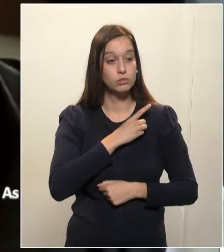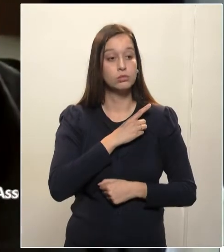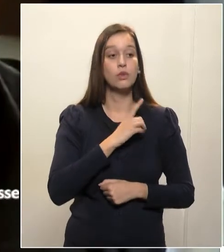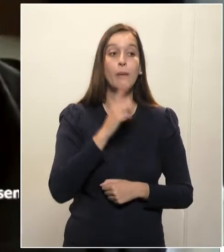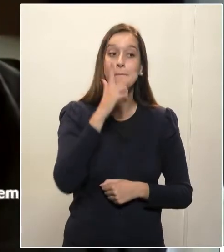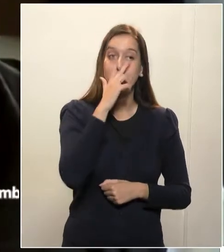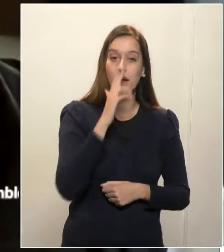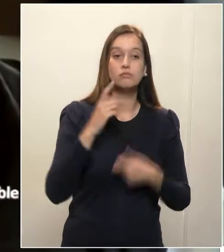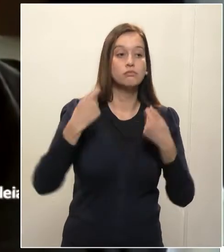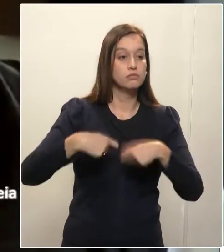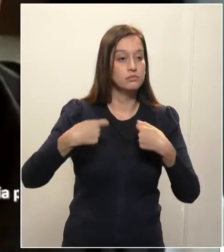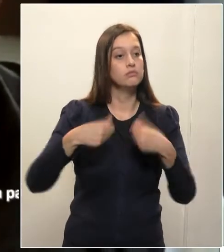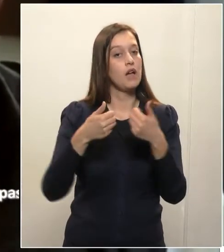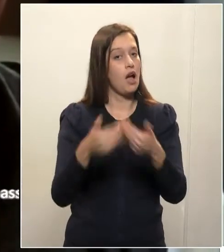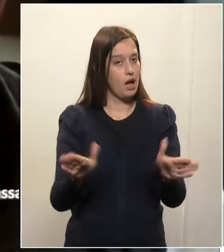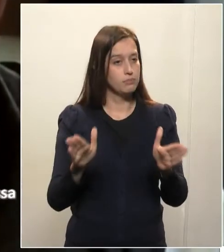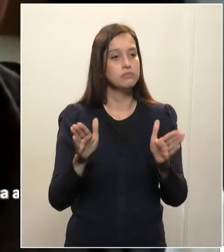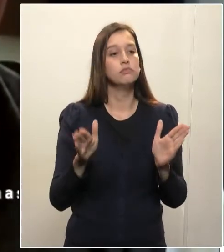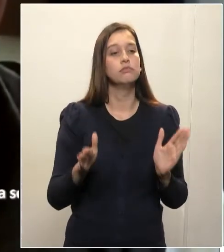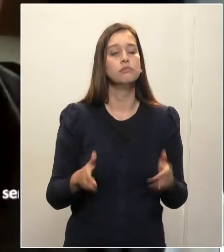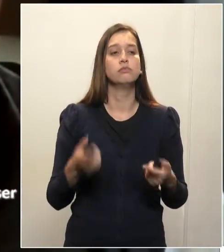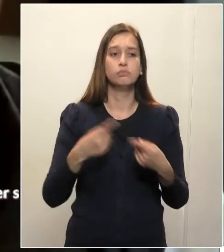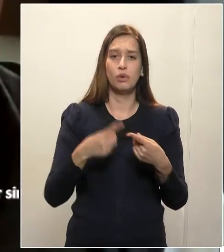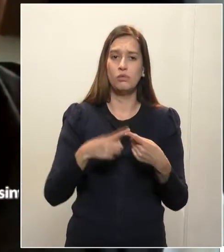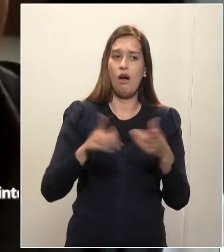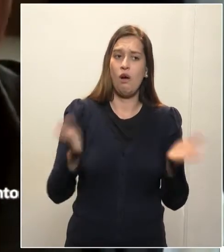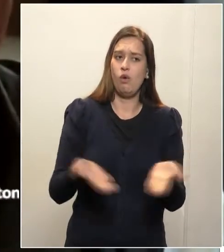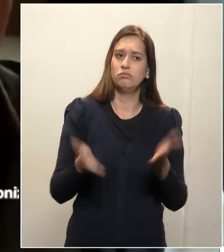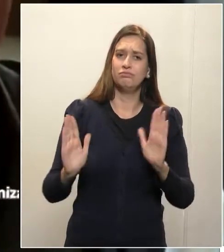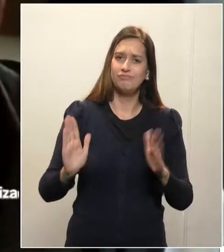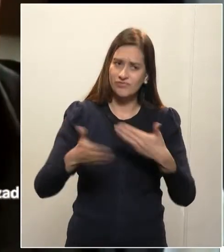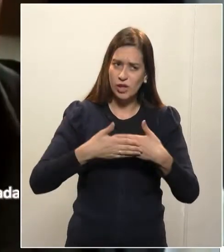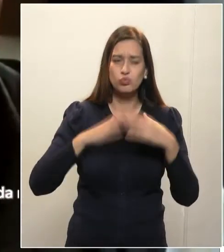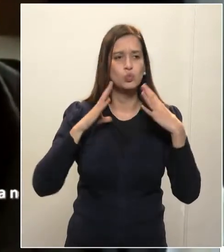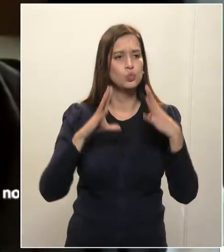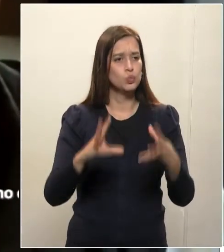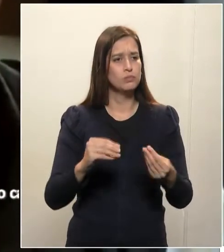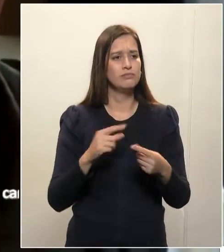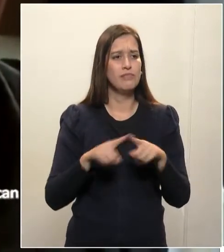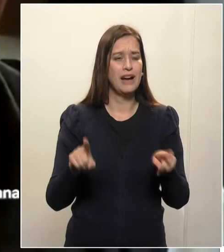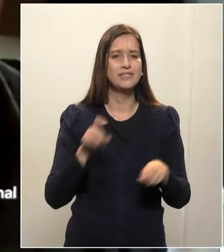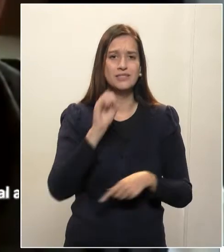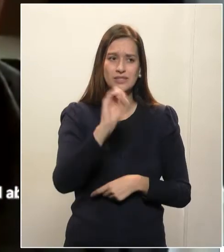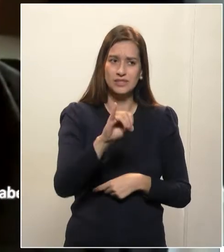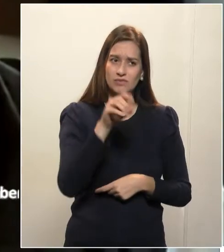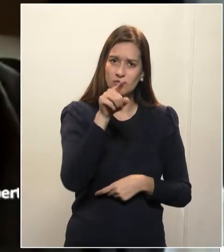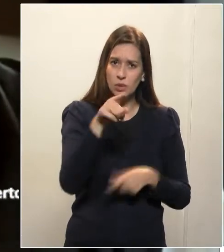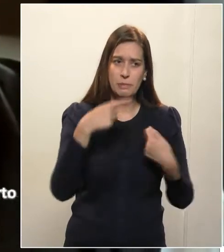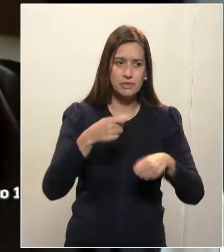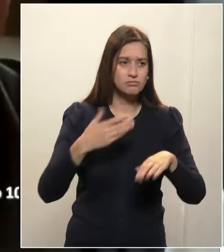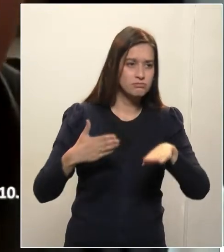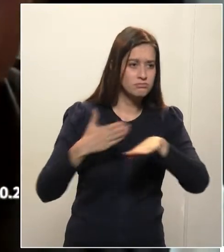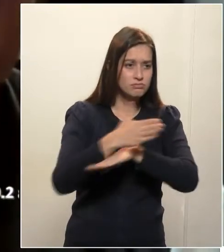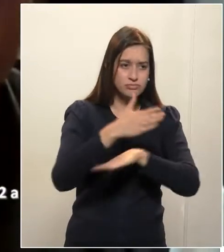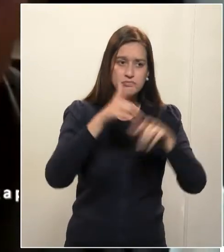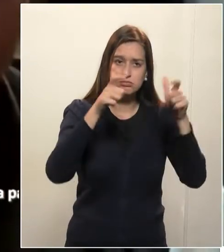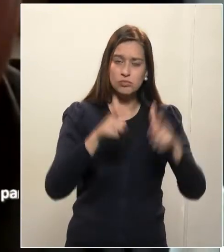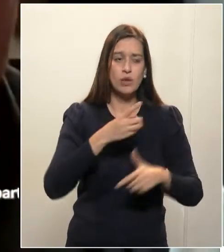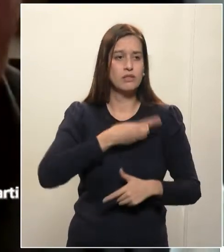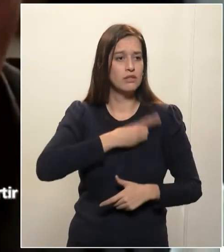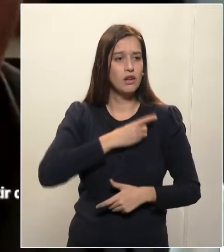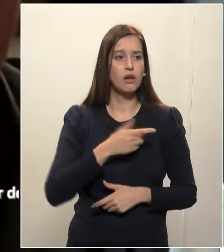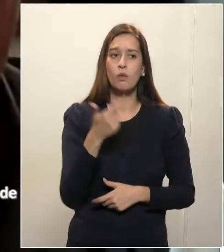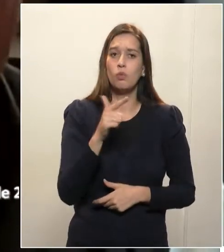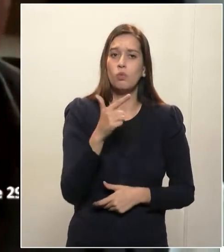em abertas, elas estão hoje fechadas. Se um dos senhores chegar numa delegacia, não consegue adentrar nela, pelo menos aqui na